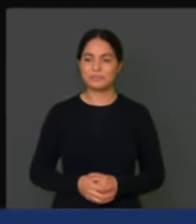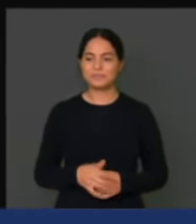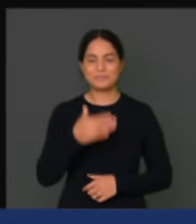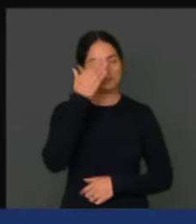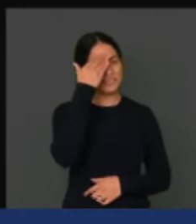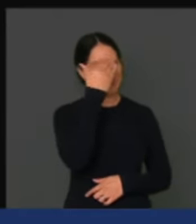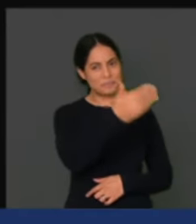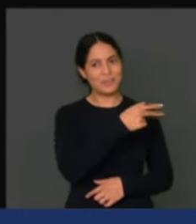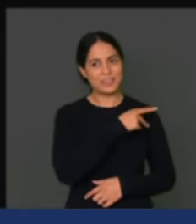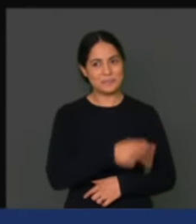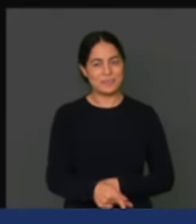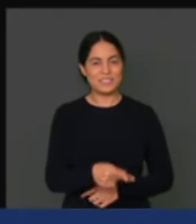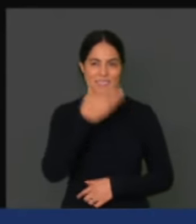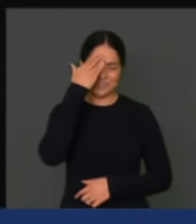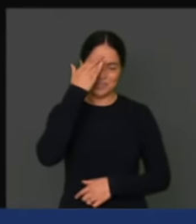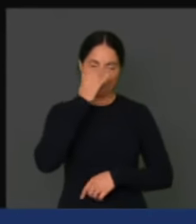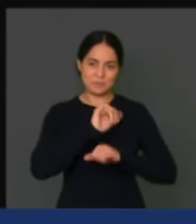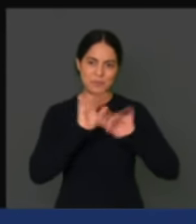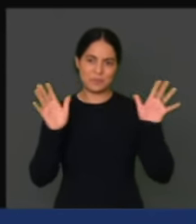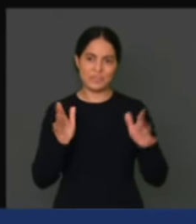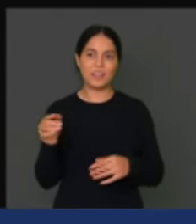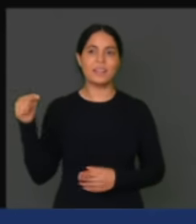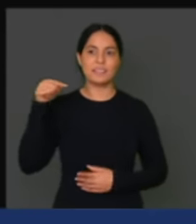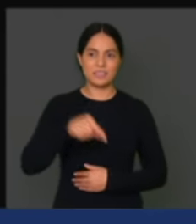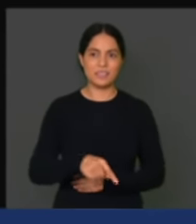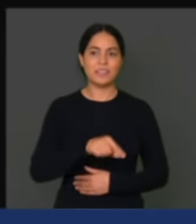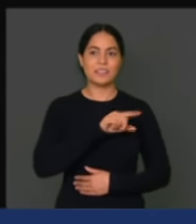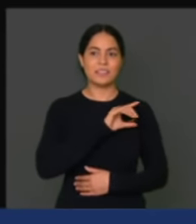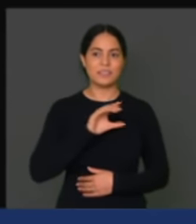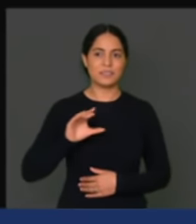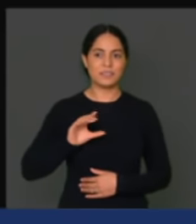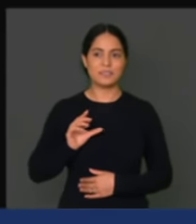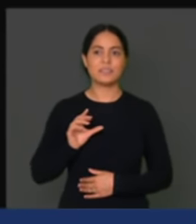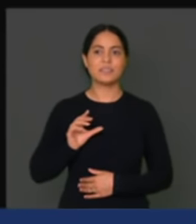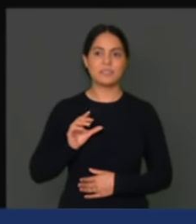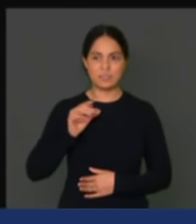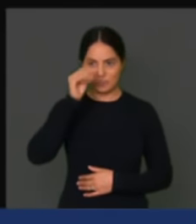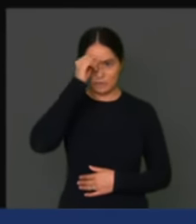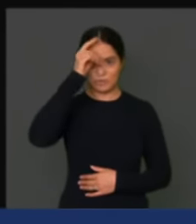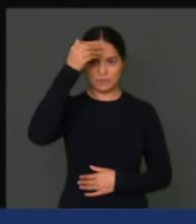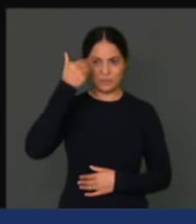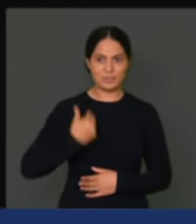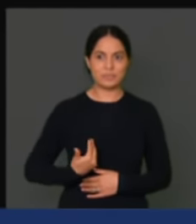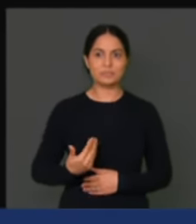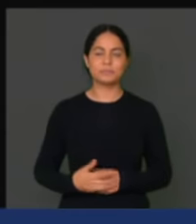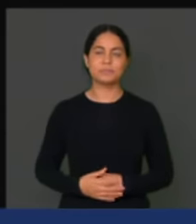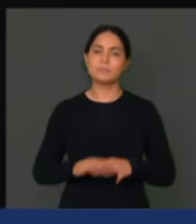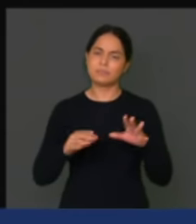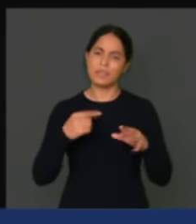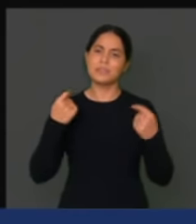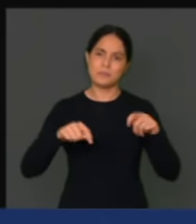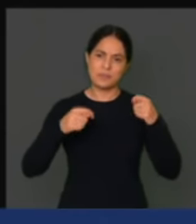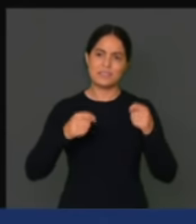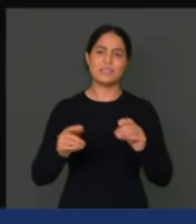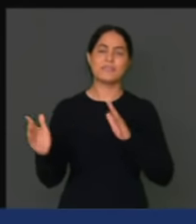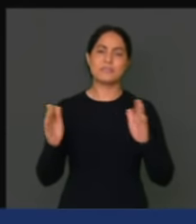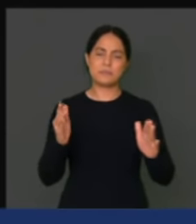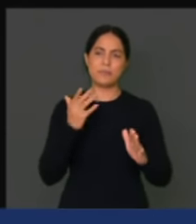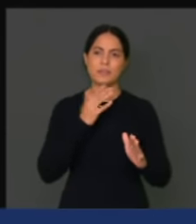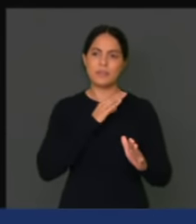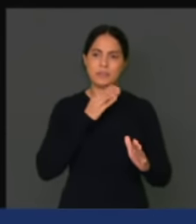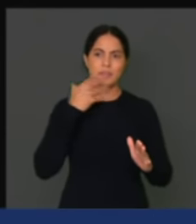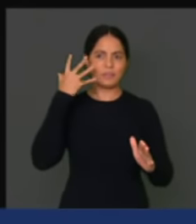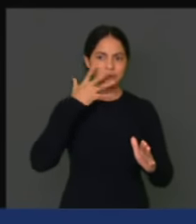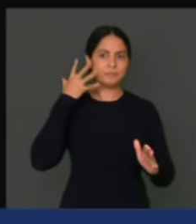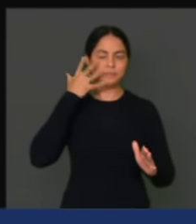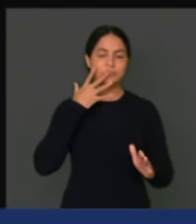presidente, por vossa compreensão. Estou aqui na presidência da Comissão de Cultura e, mas não poderia deixar de usar esse tempo nas nossas